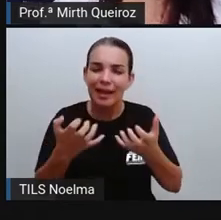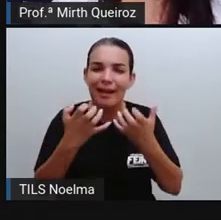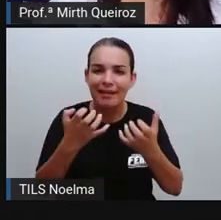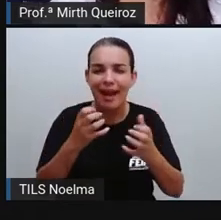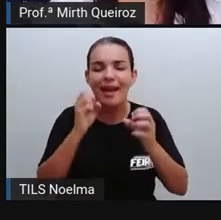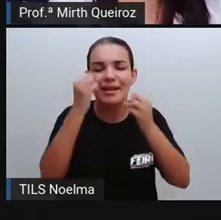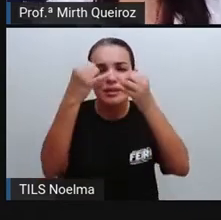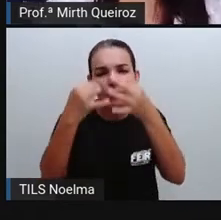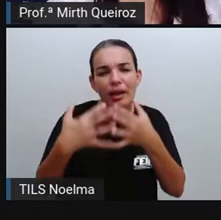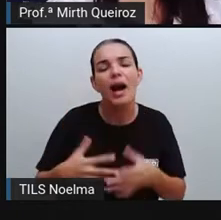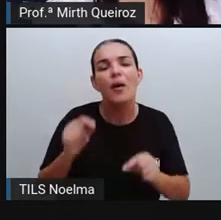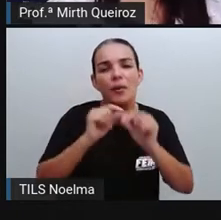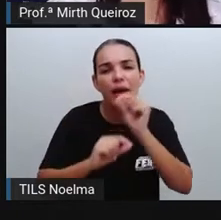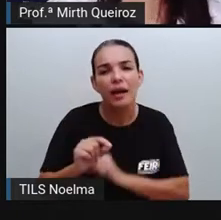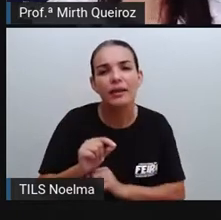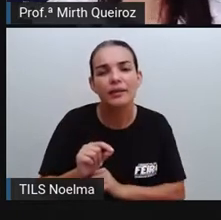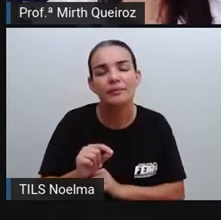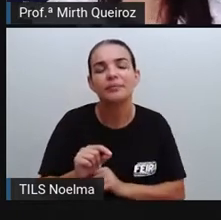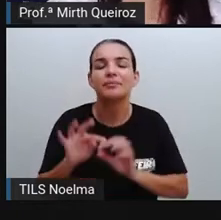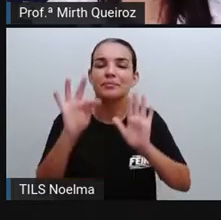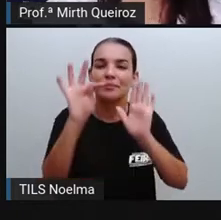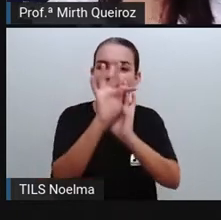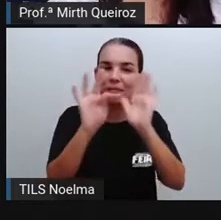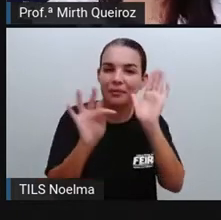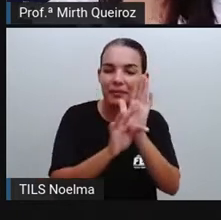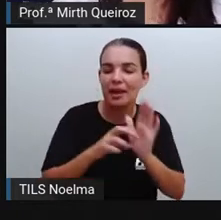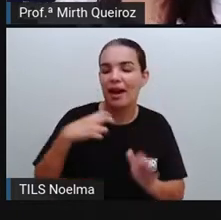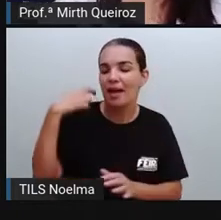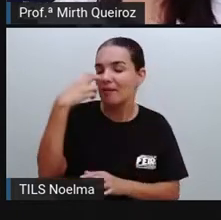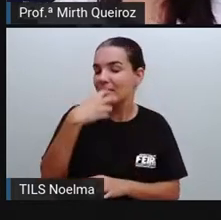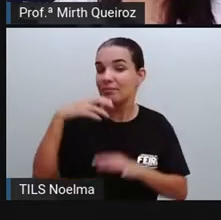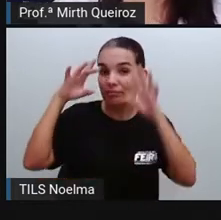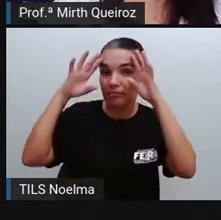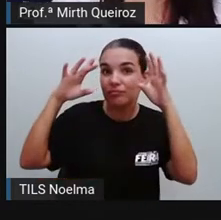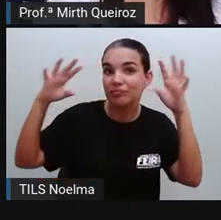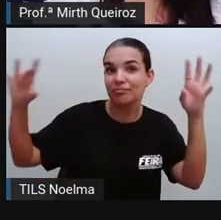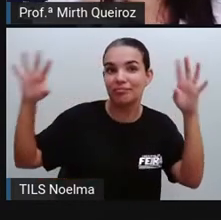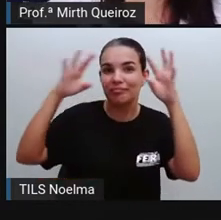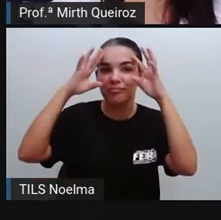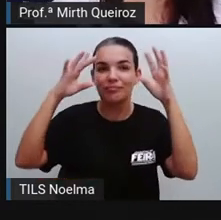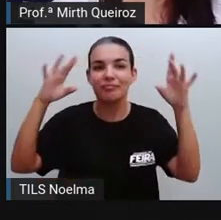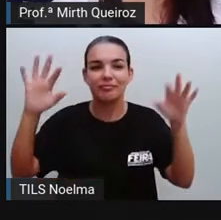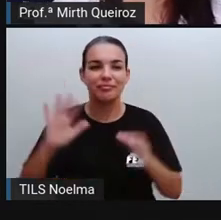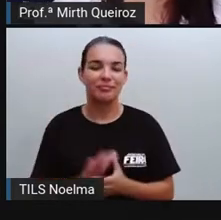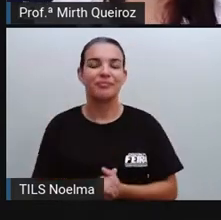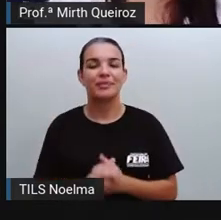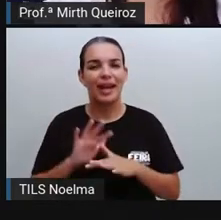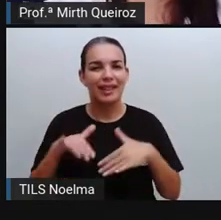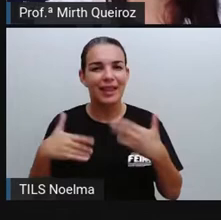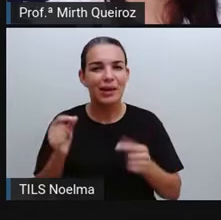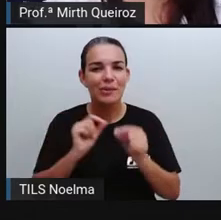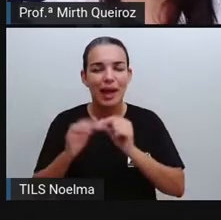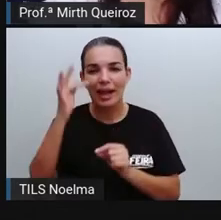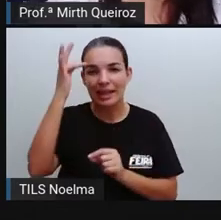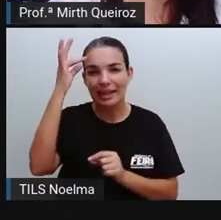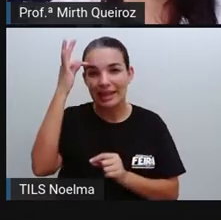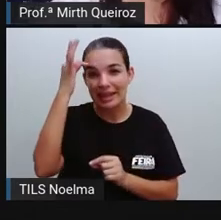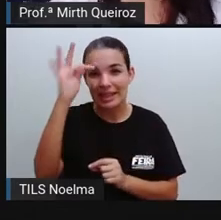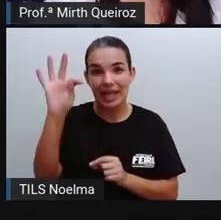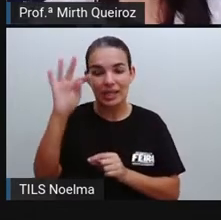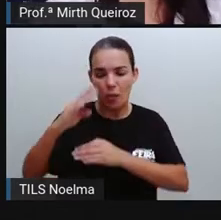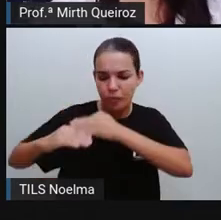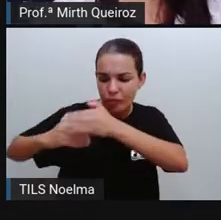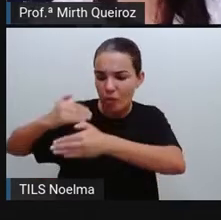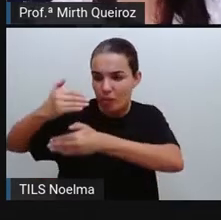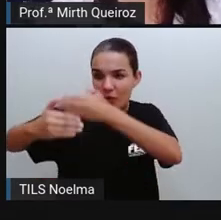através da nossa própria imaginação, né? E aí, essa tradição se torna oral, vai passando